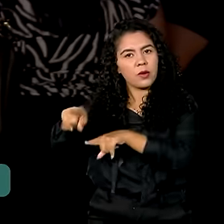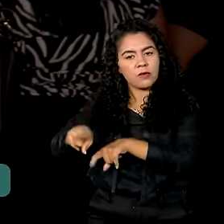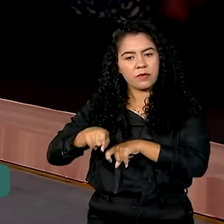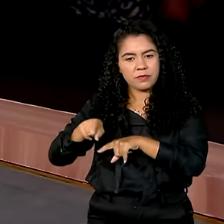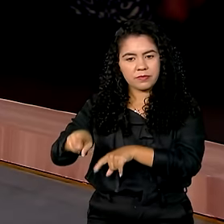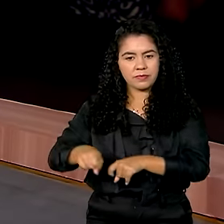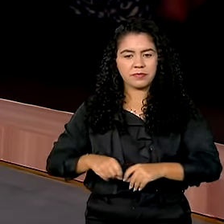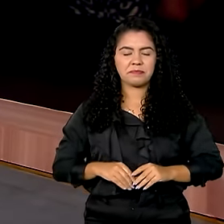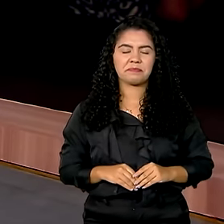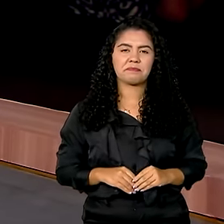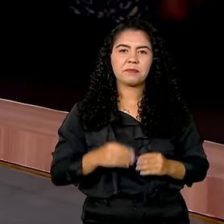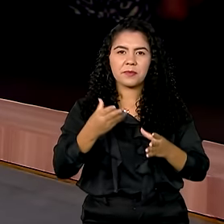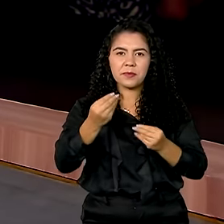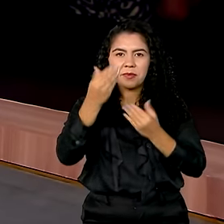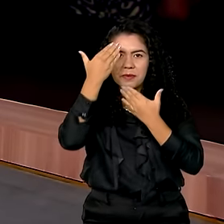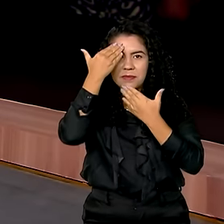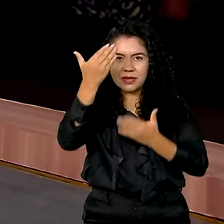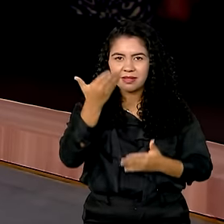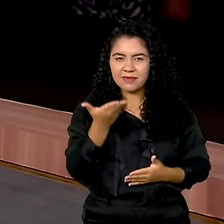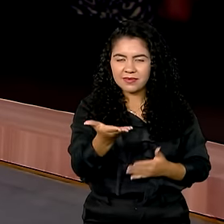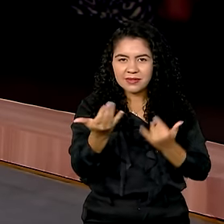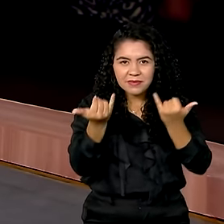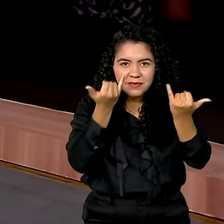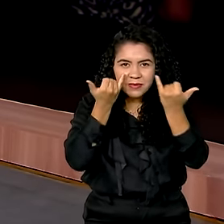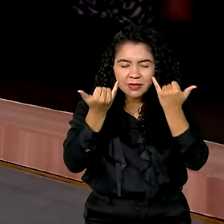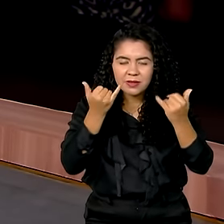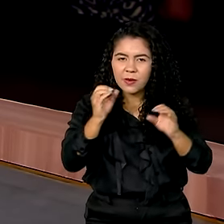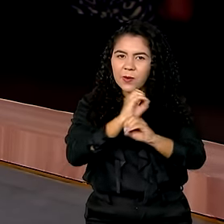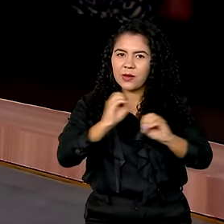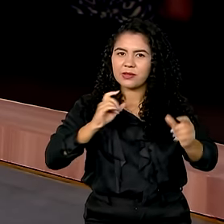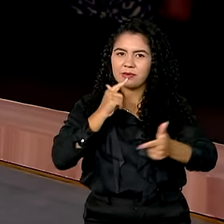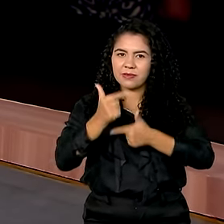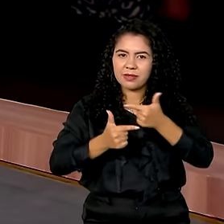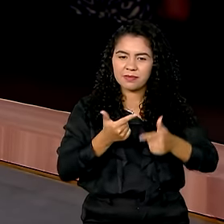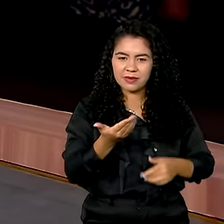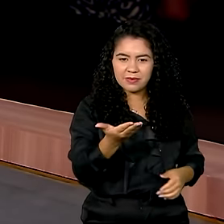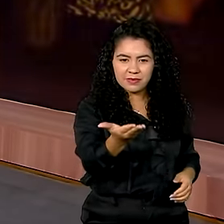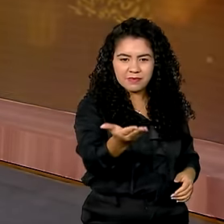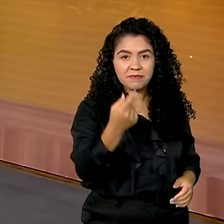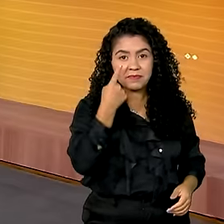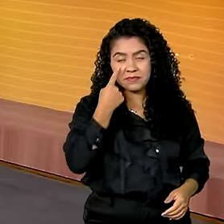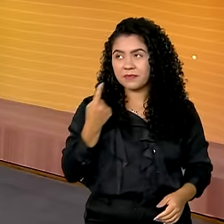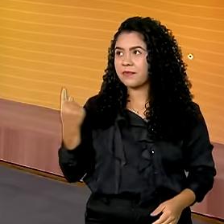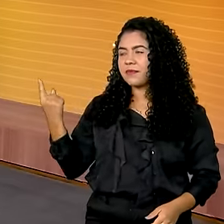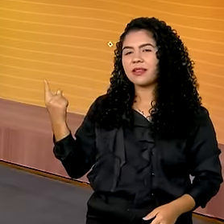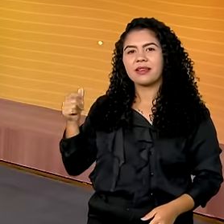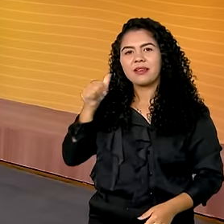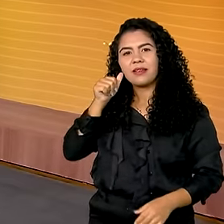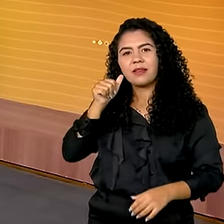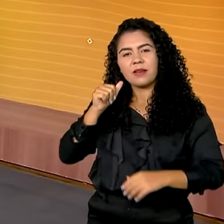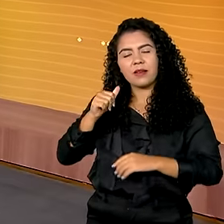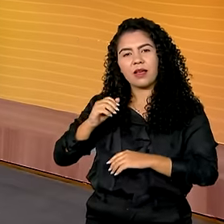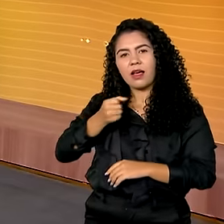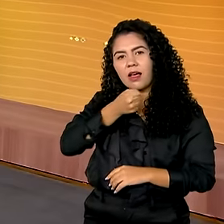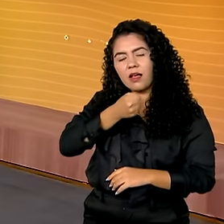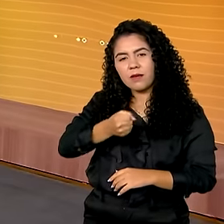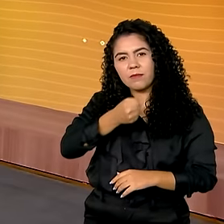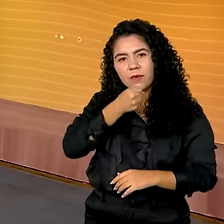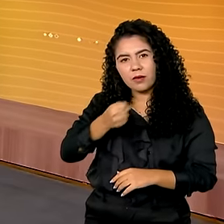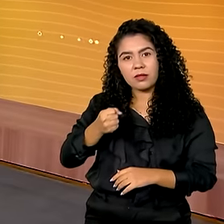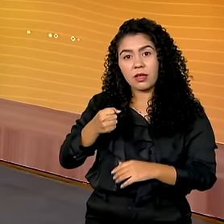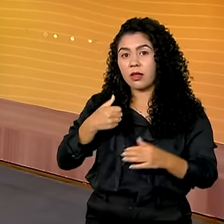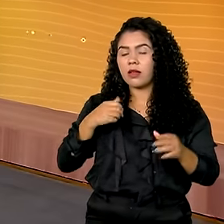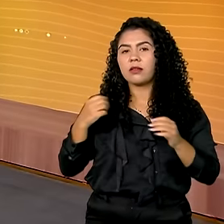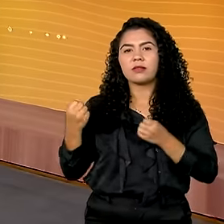Vanessa. Ok, Jéssica, obrigada pelas informações, bom trabalho para você. Você vê aí a Jéssica Gonçalves nesse evento que vai começar a qualquer